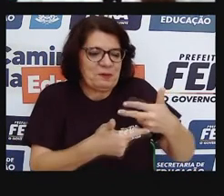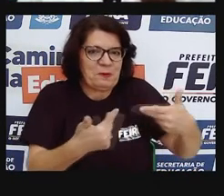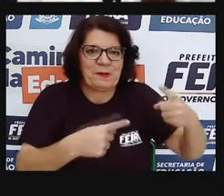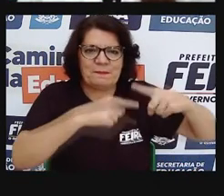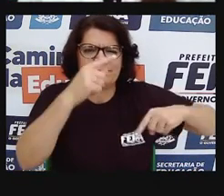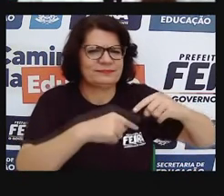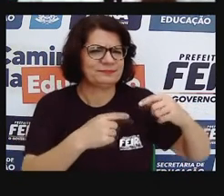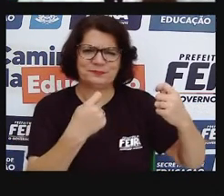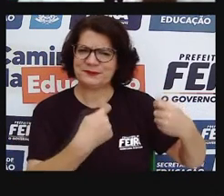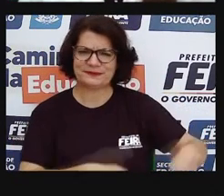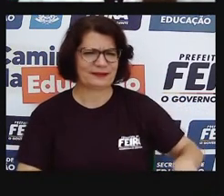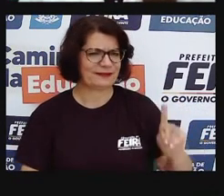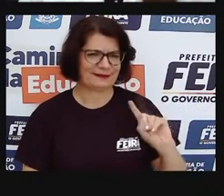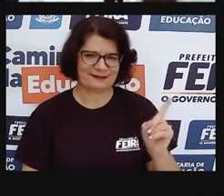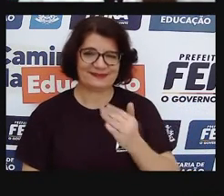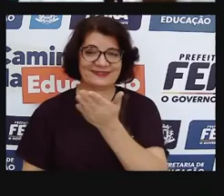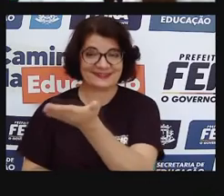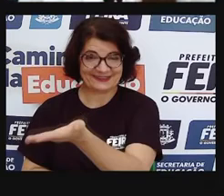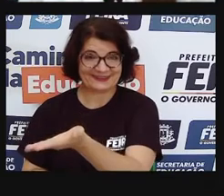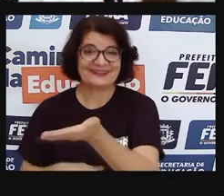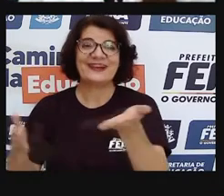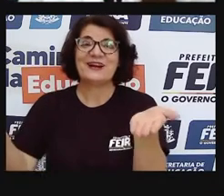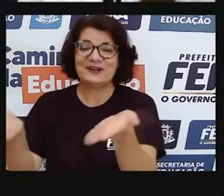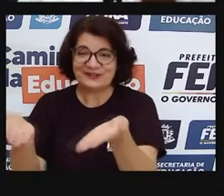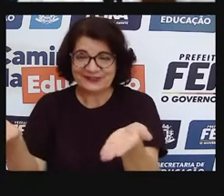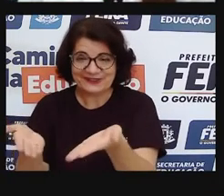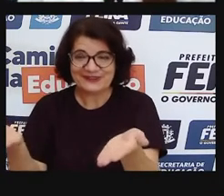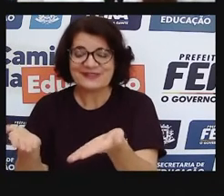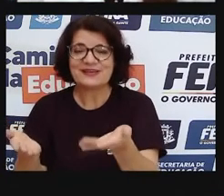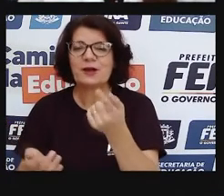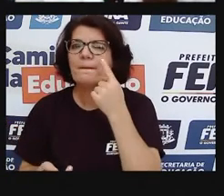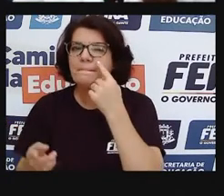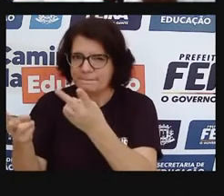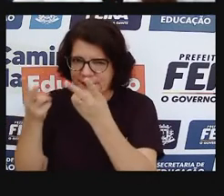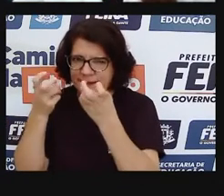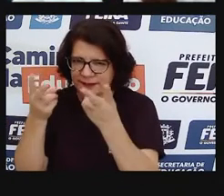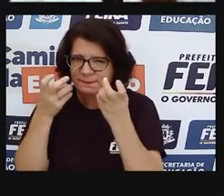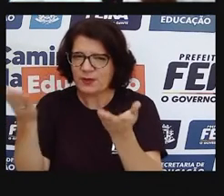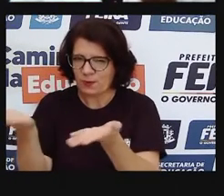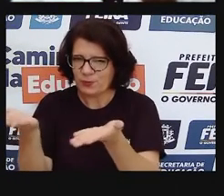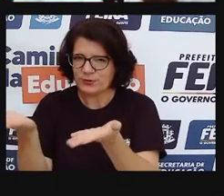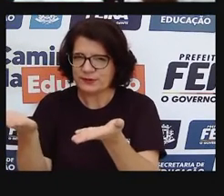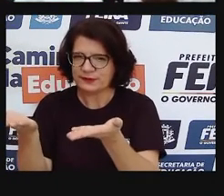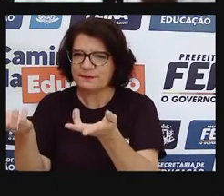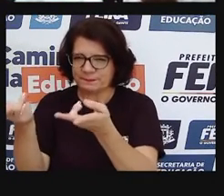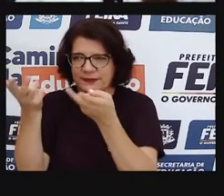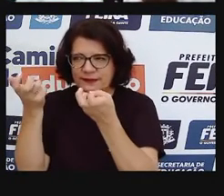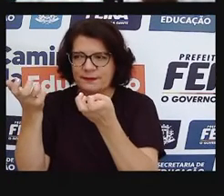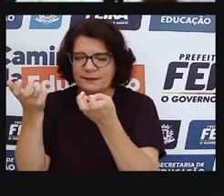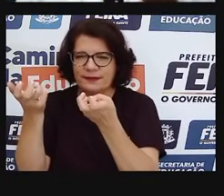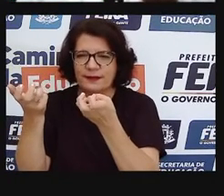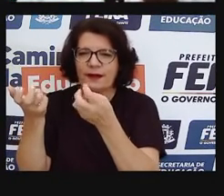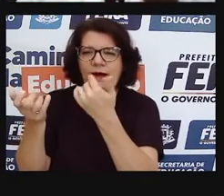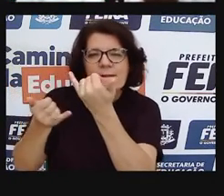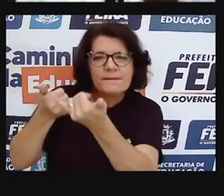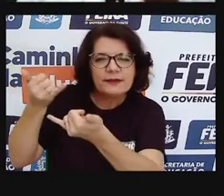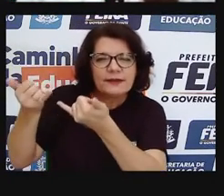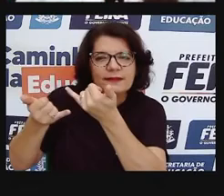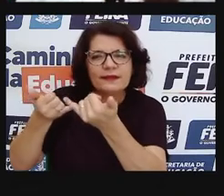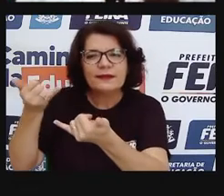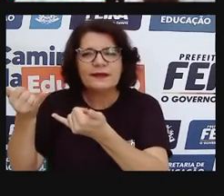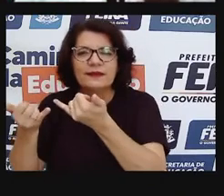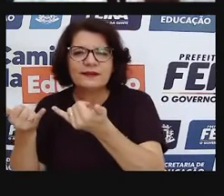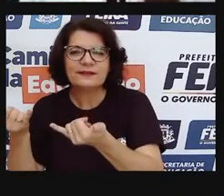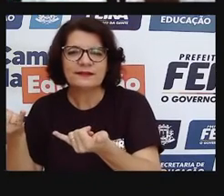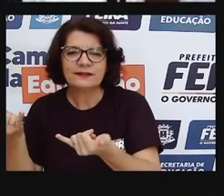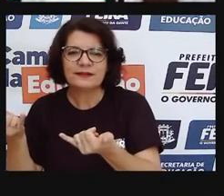Quais são as brincadeiras atuais? Vocês conseguem perceber, hoje em dia, alguma dessas brincadeiras? Vocês